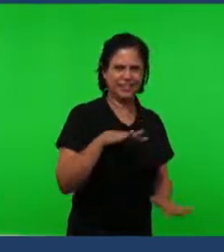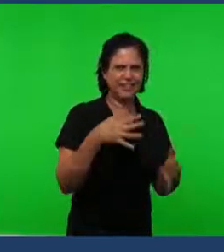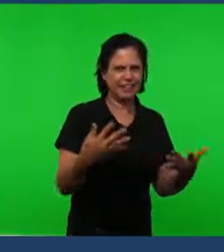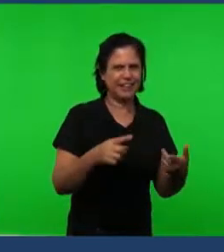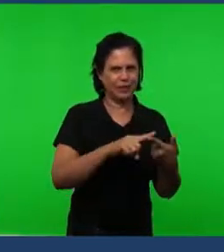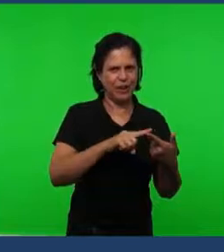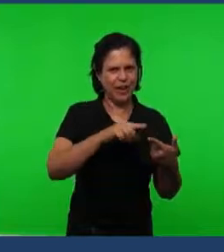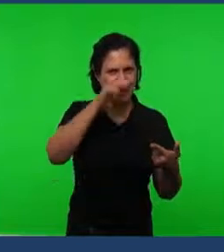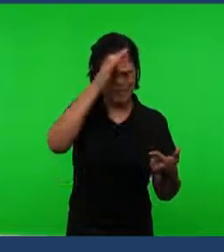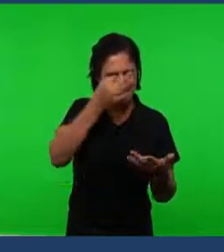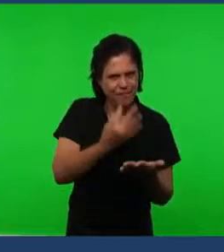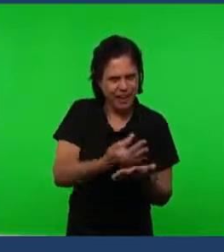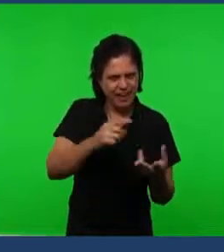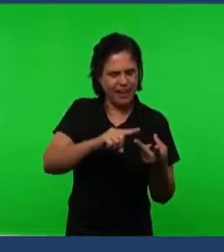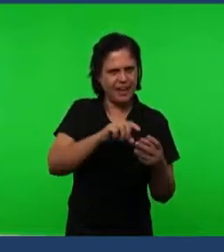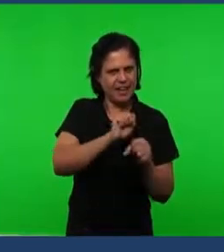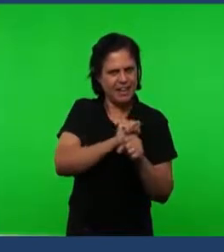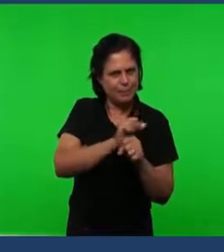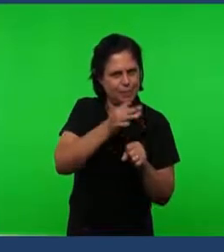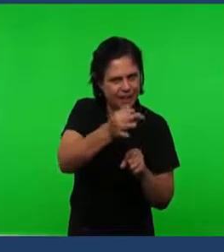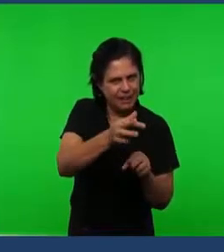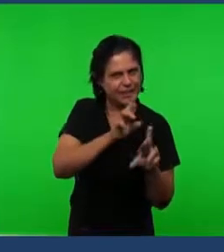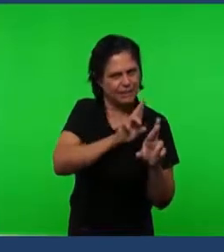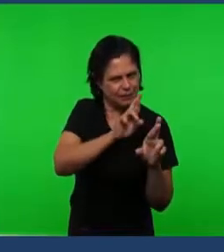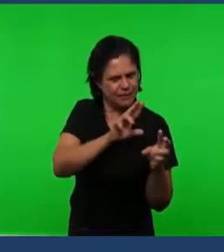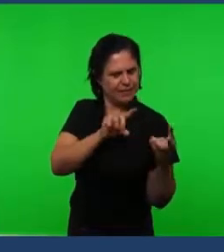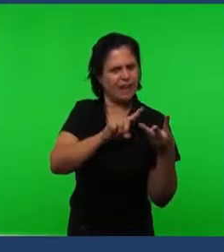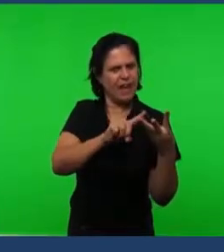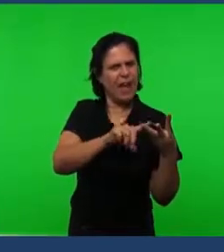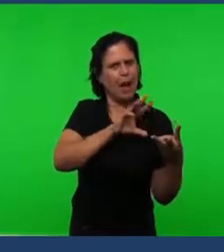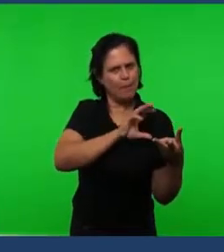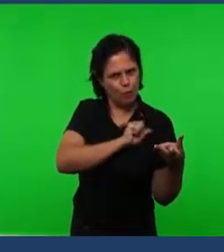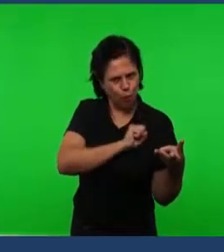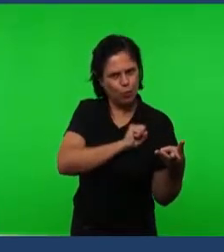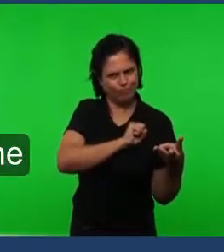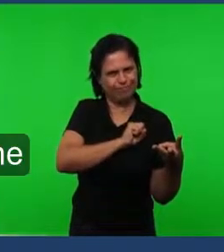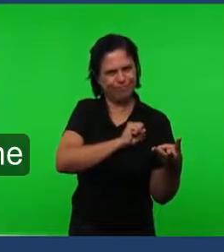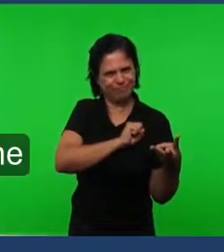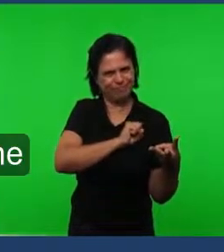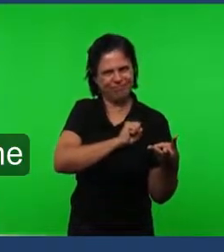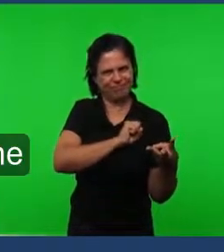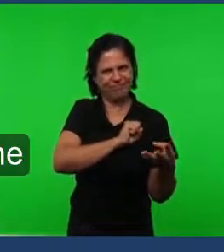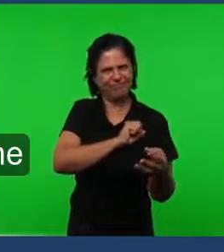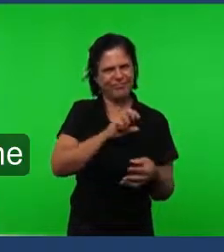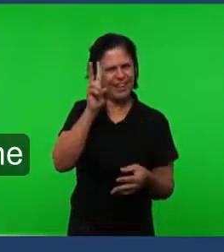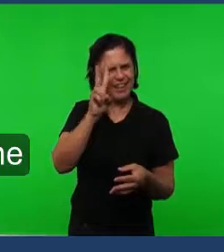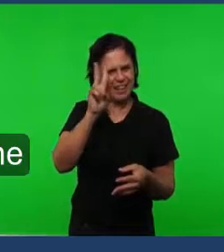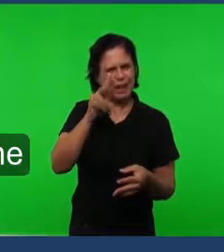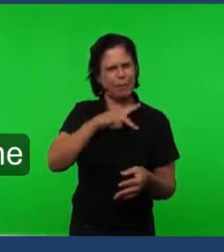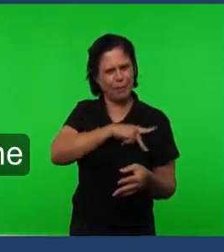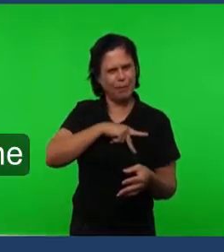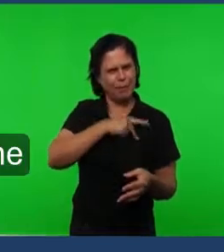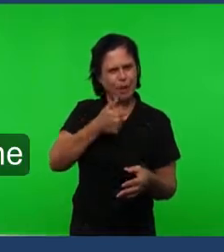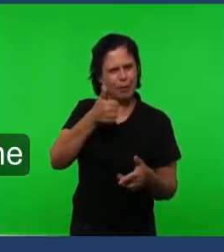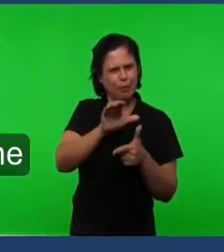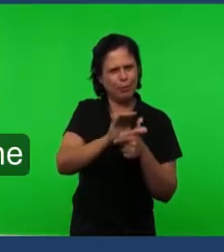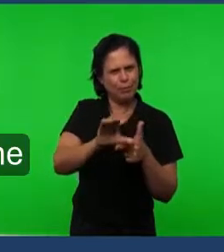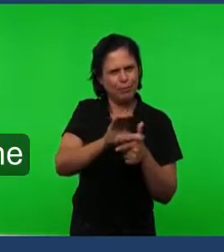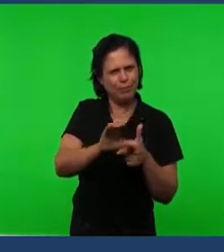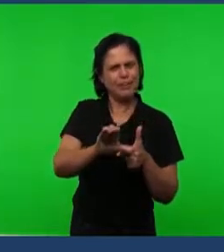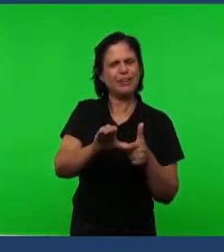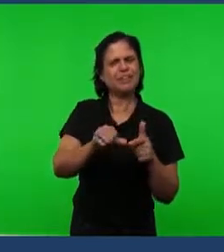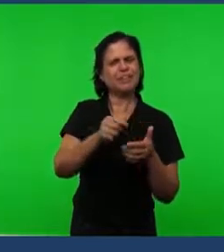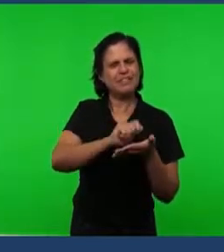esperança E o amor Aquilo que permanece Conforme o apóstolo Paulo Escreve a primeira carta Aos Coríntios Capítulo treze